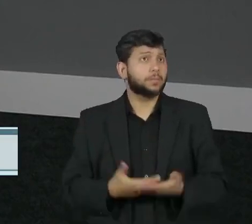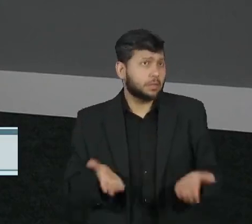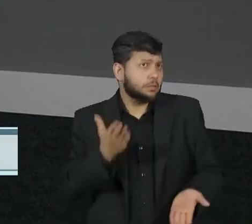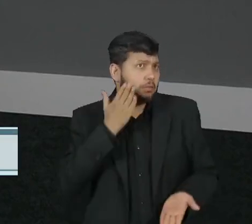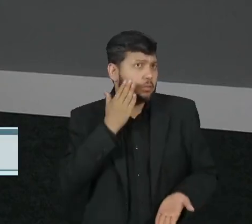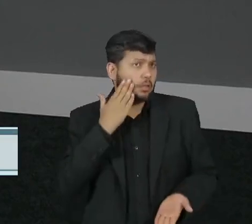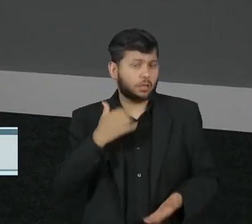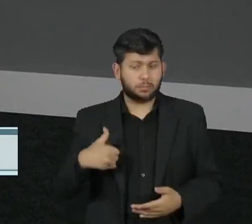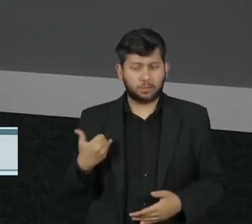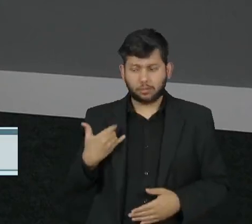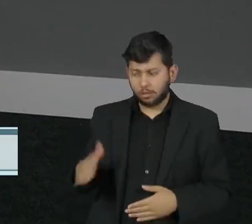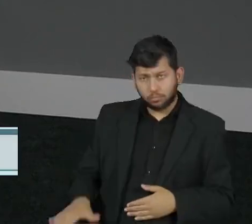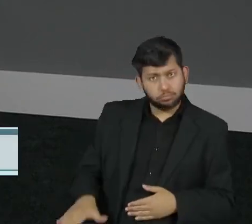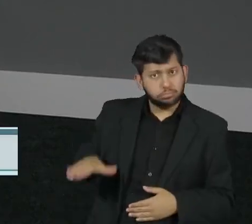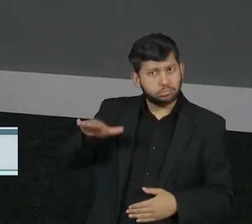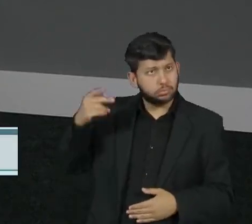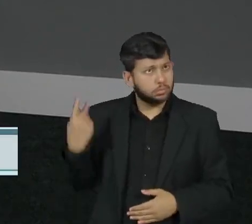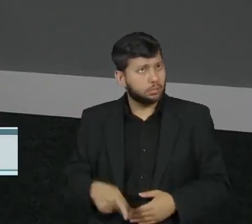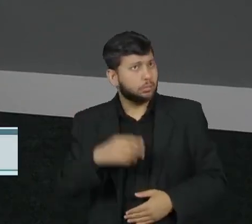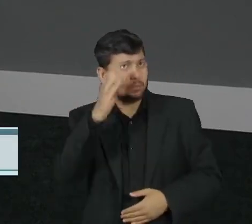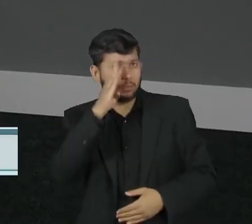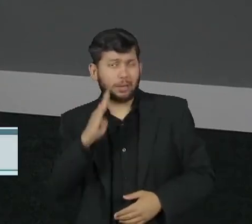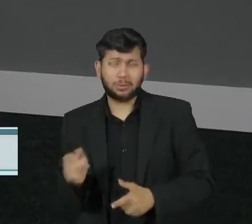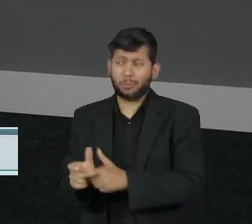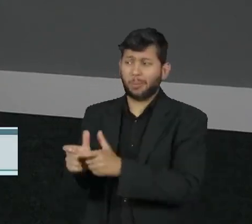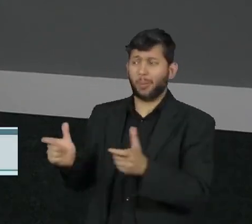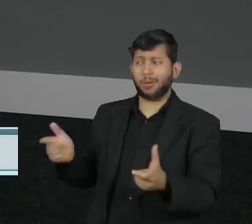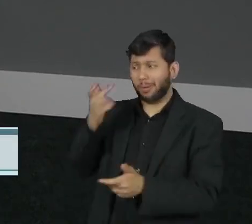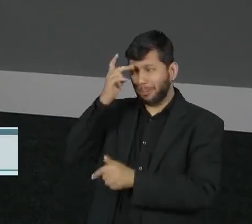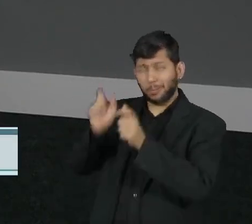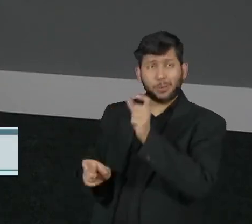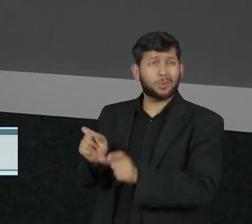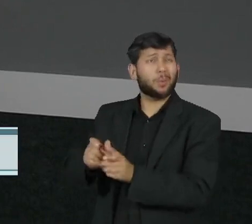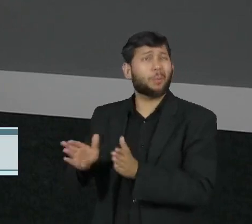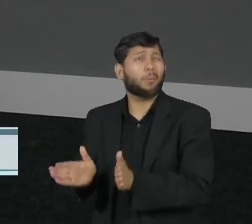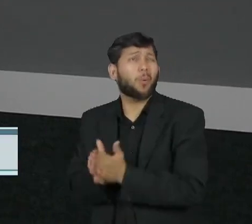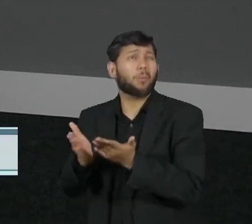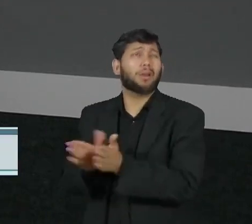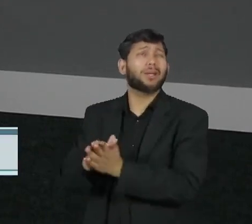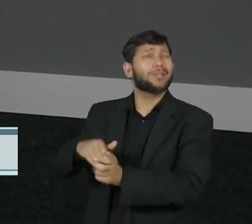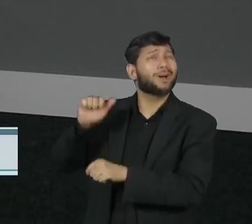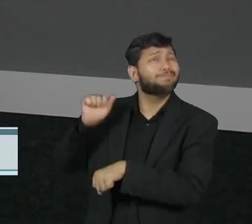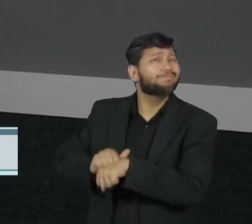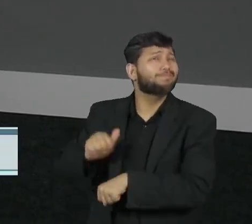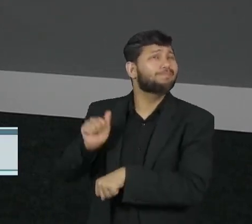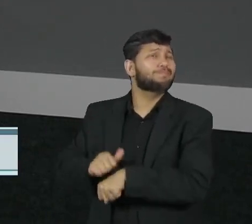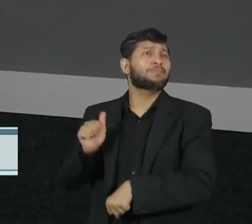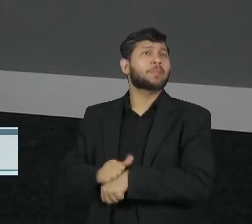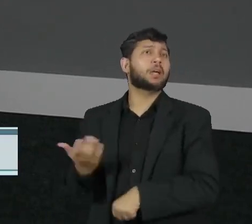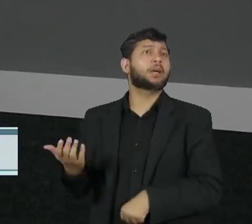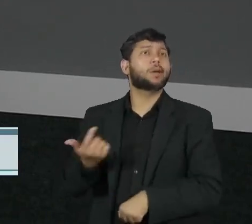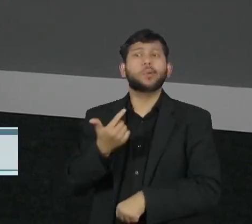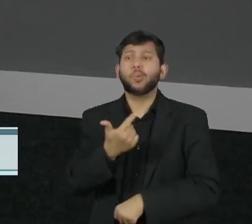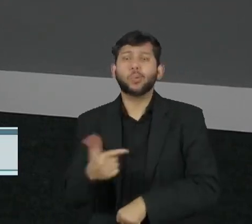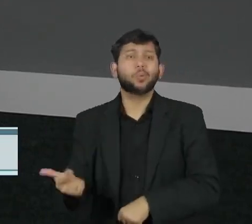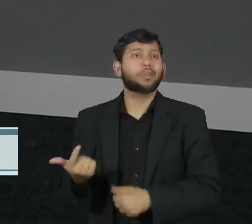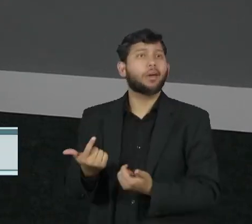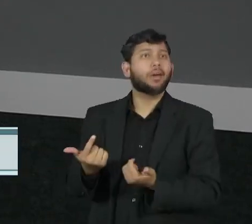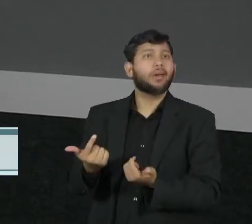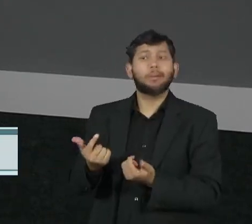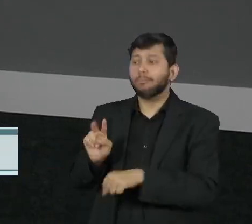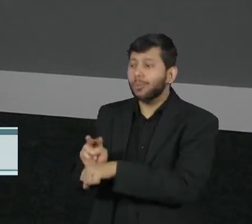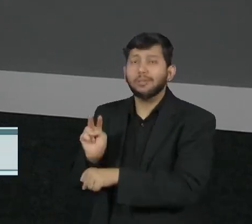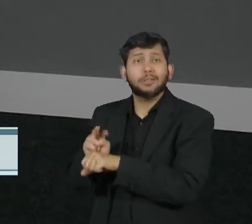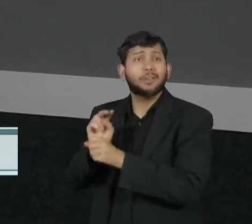infância e adolescência aqui do país ainda vive em situação de pobreza, ainda vive sem essas condições